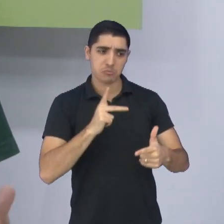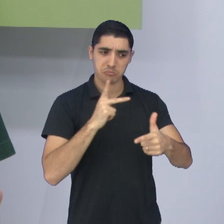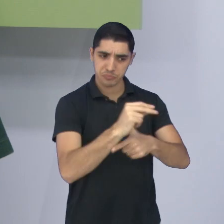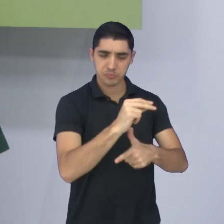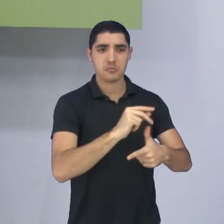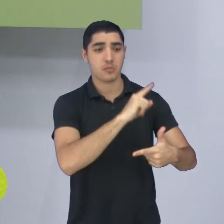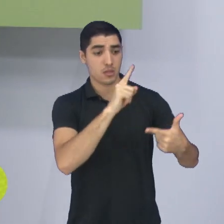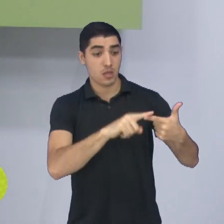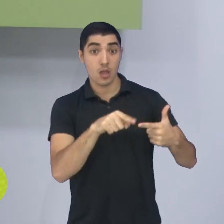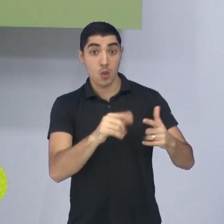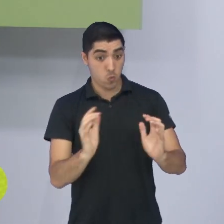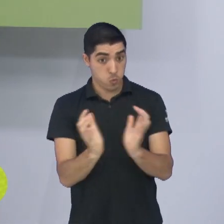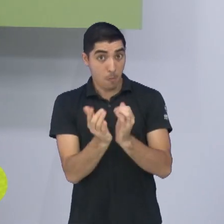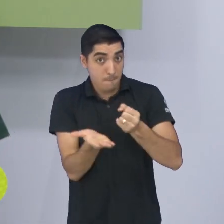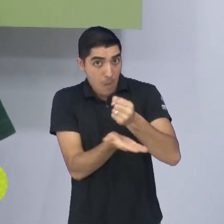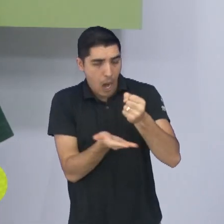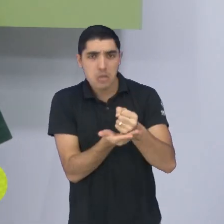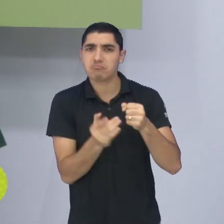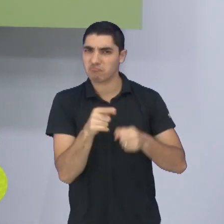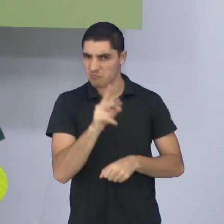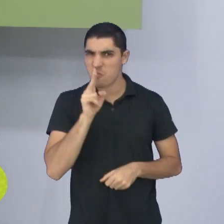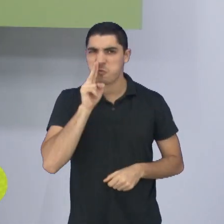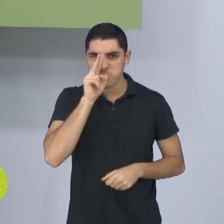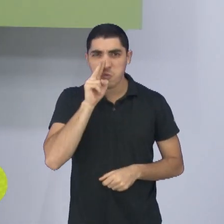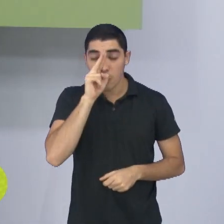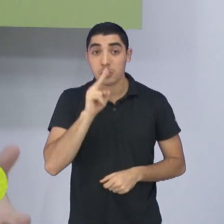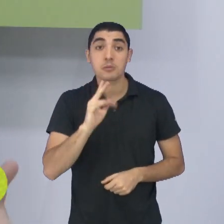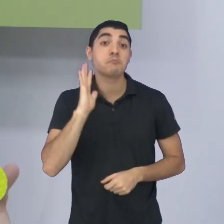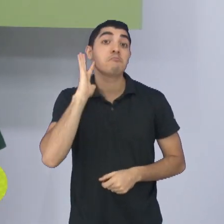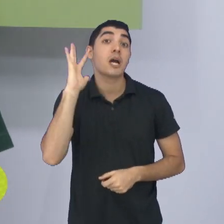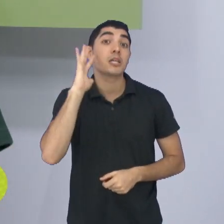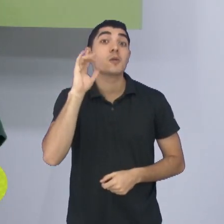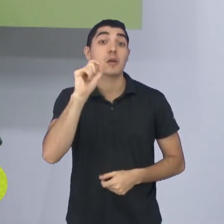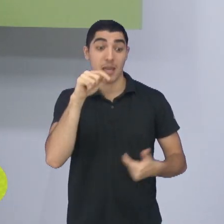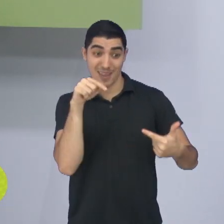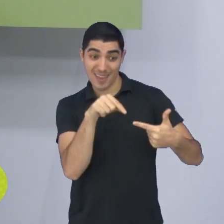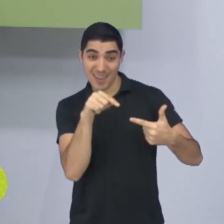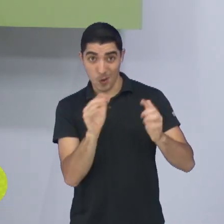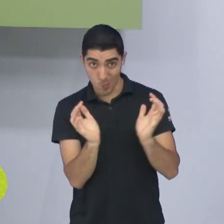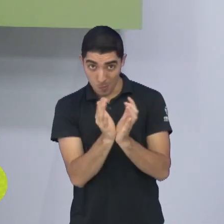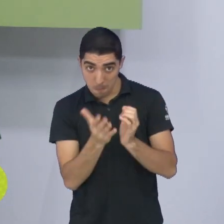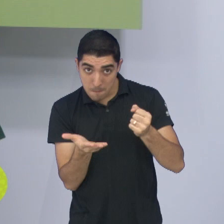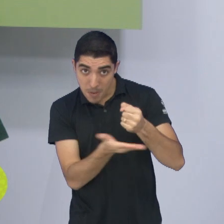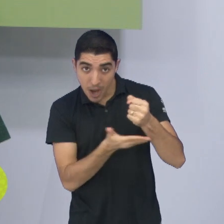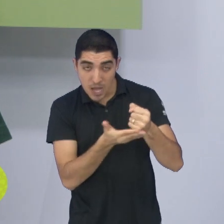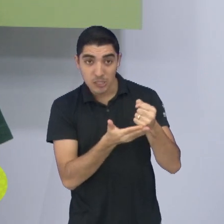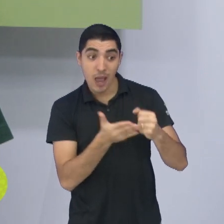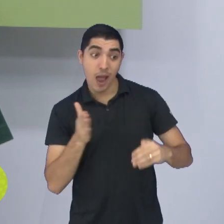base muito forte, Quem sabe, como a gente sempre vem falando, essa base já não vem para